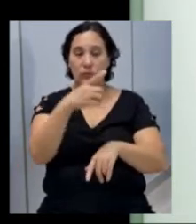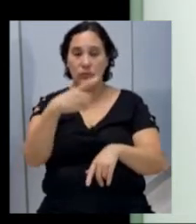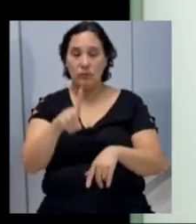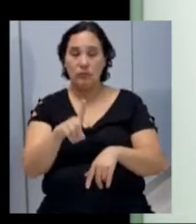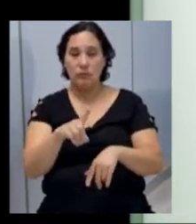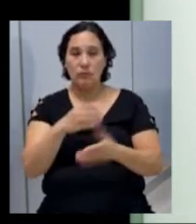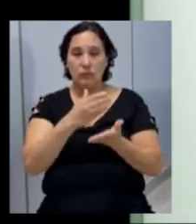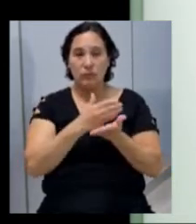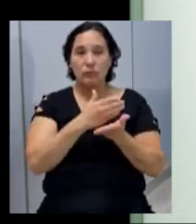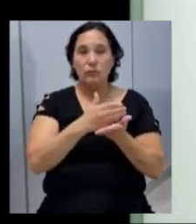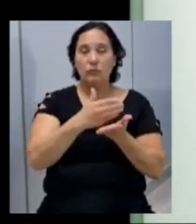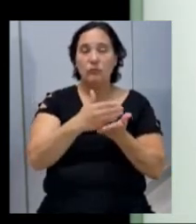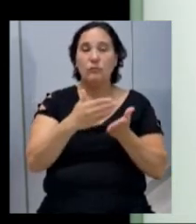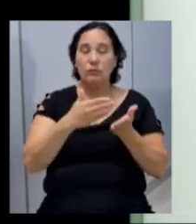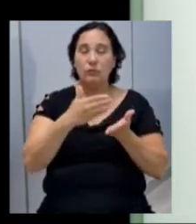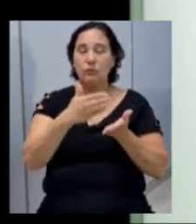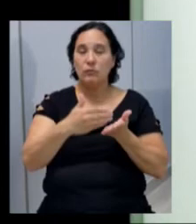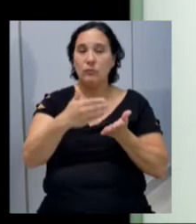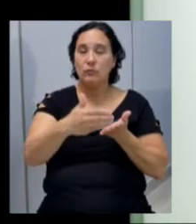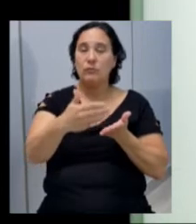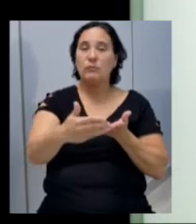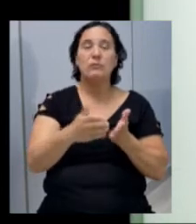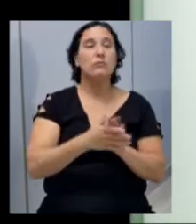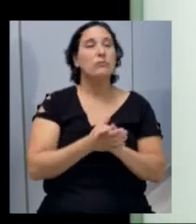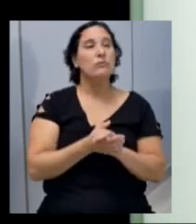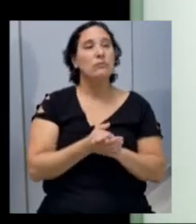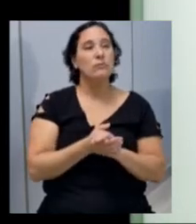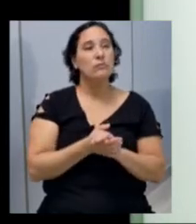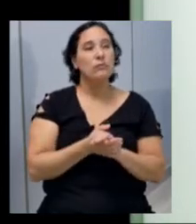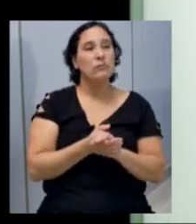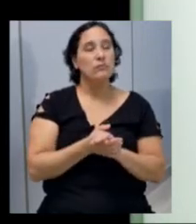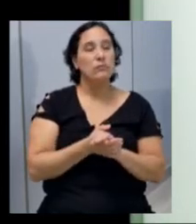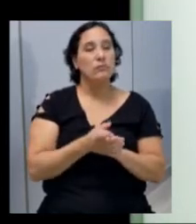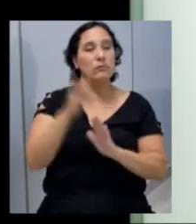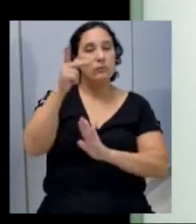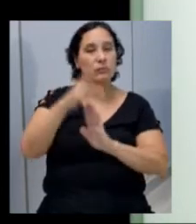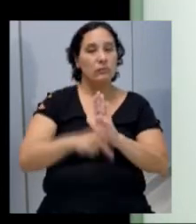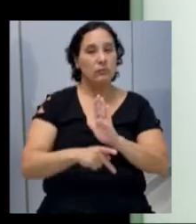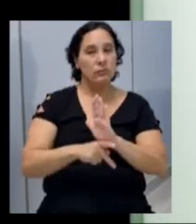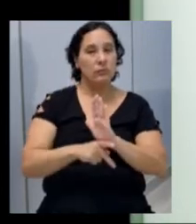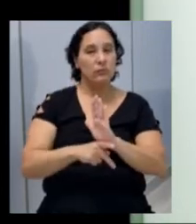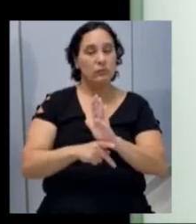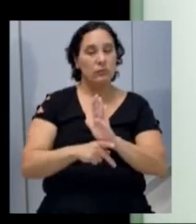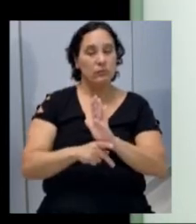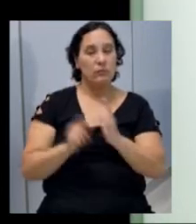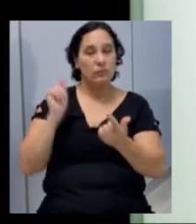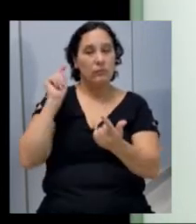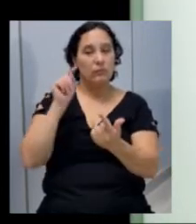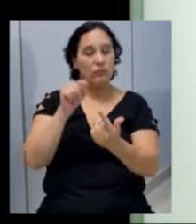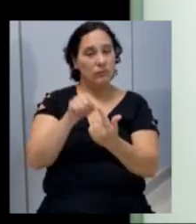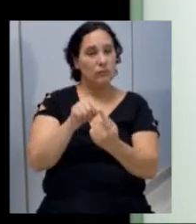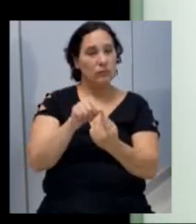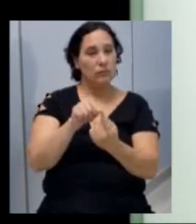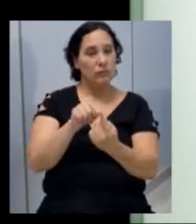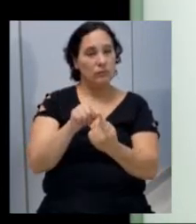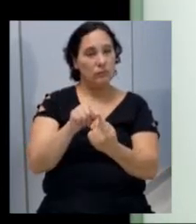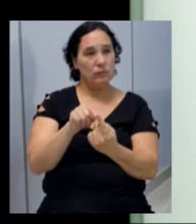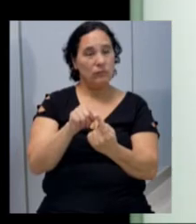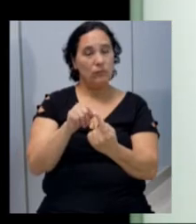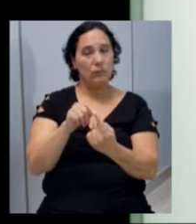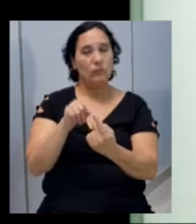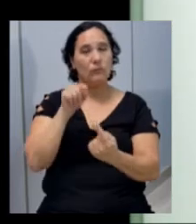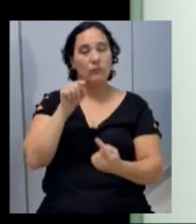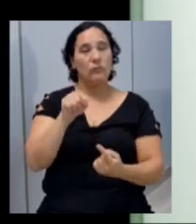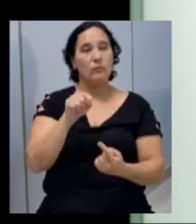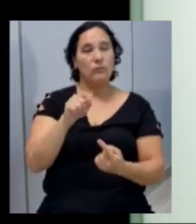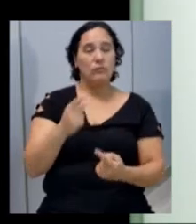Ações continuadas, em cada exercício, elas terão continuidade. e projetos quando ele tem uma finalidade específica. Então, ela é previsto